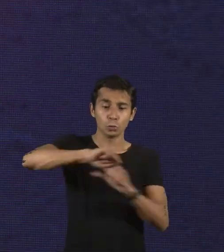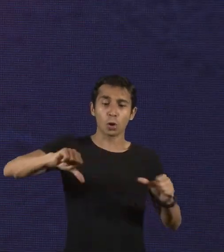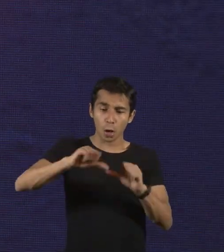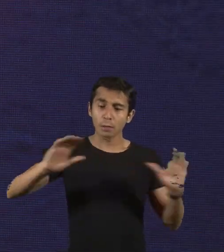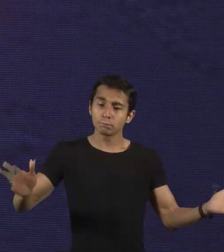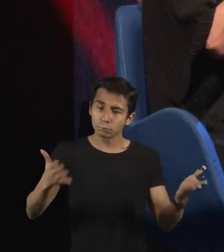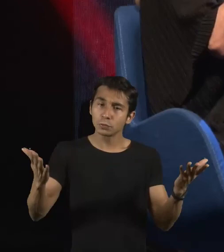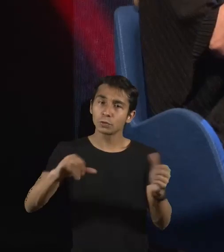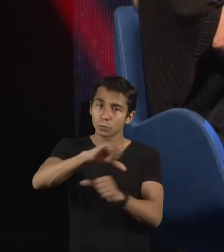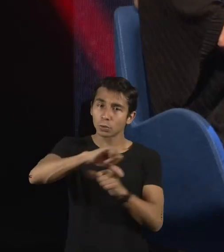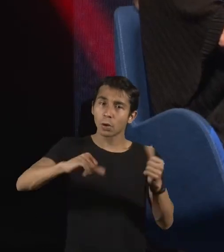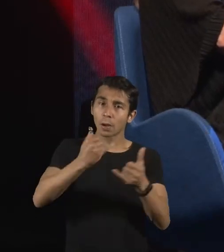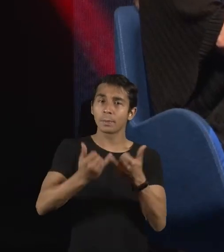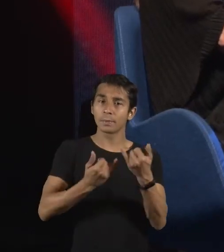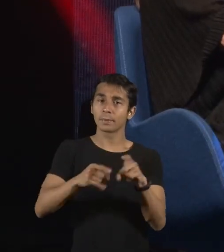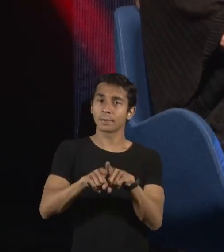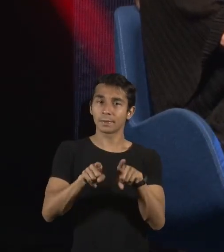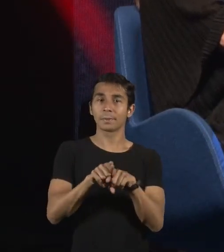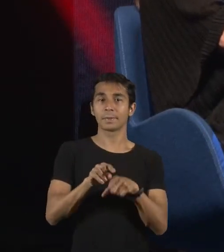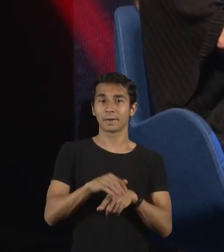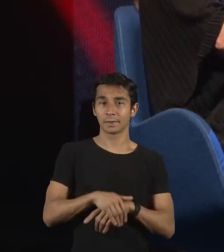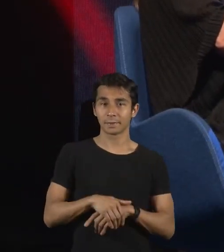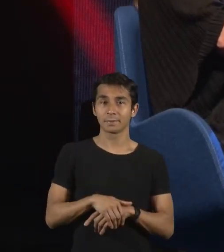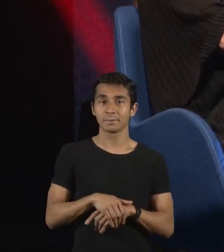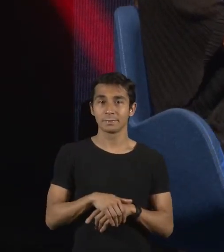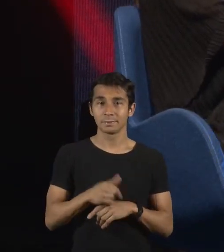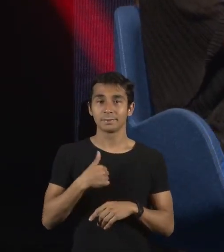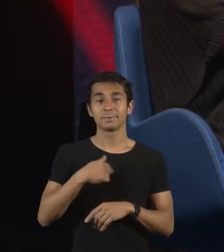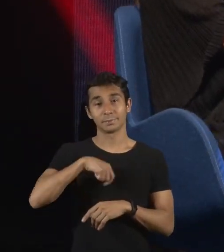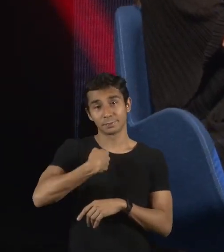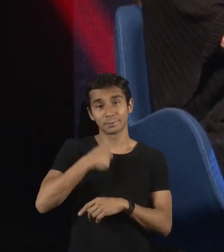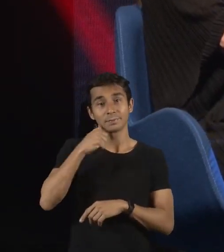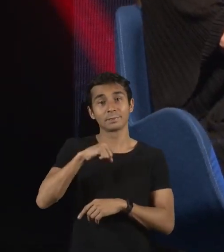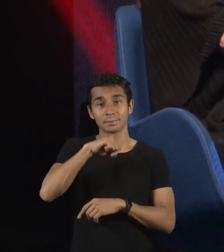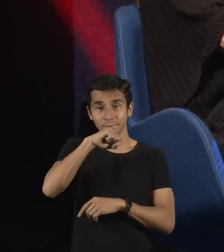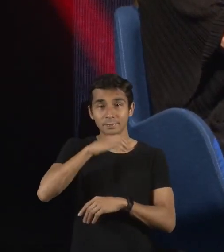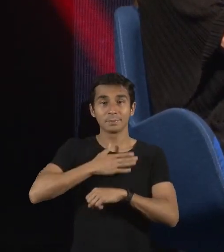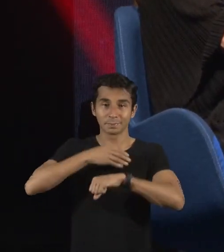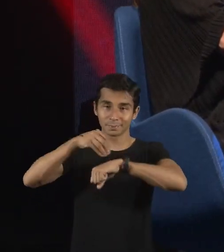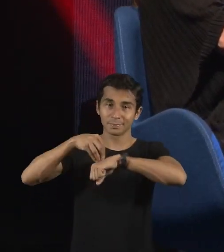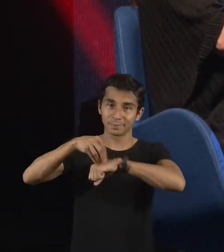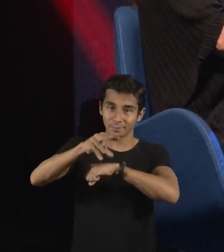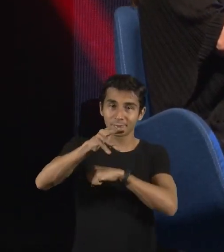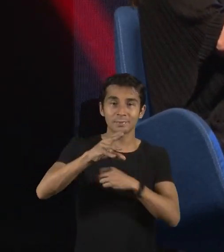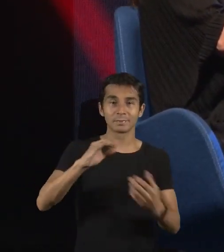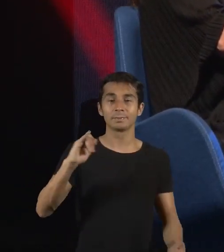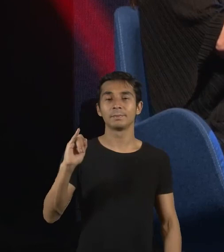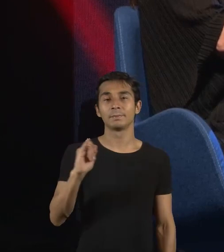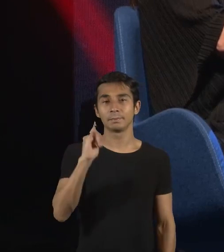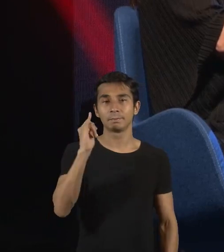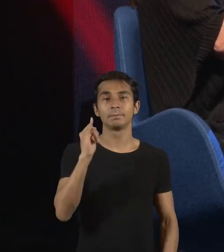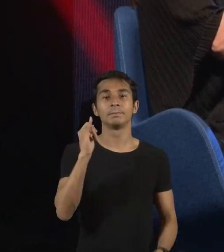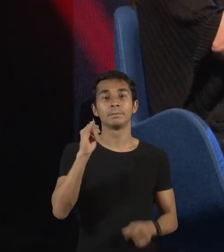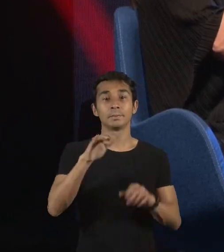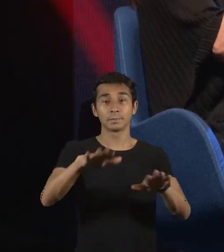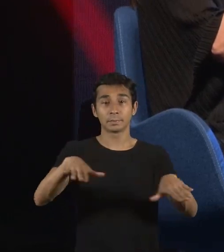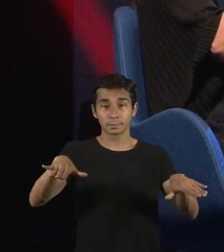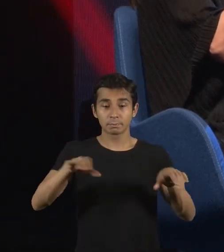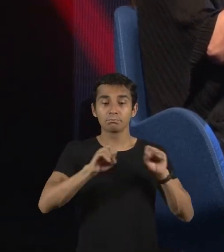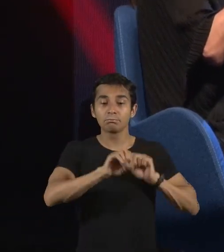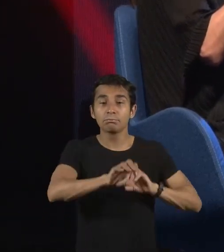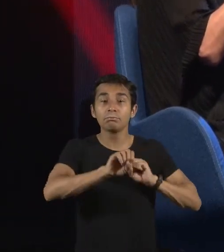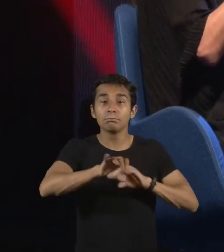carrinhos, então queria trazer essa visão agora de mãe, do quanto é importante a gente tentar criar as crianças sem